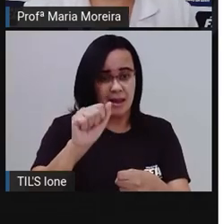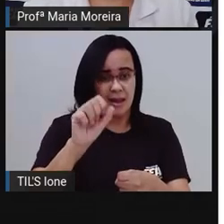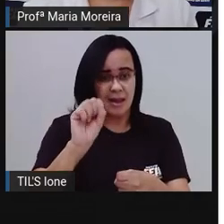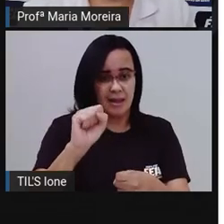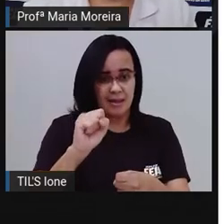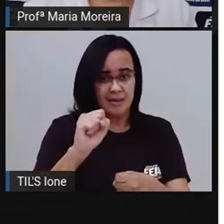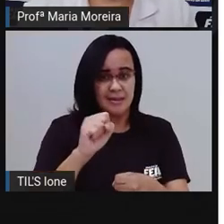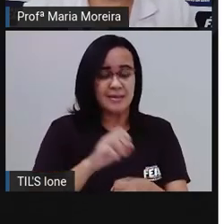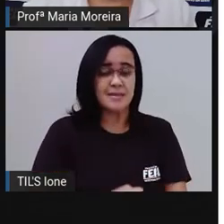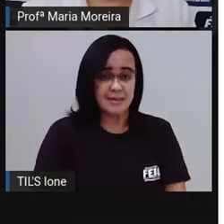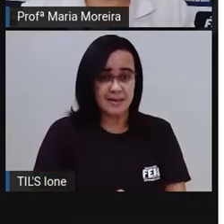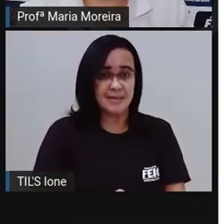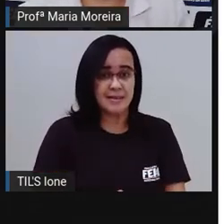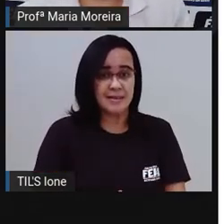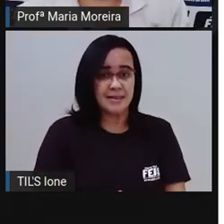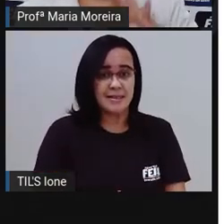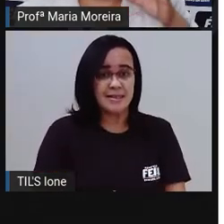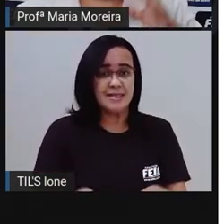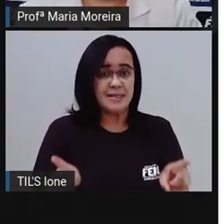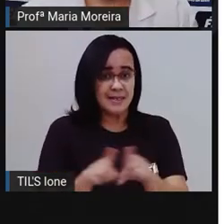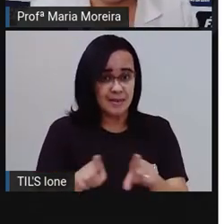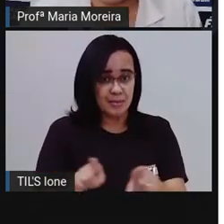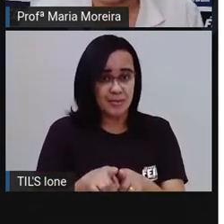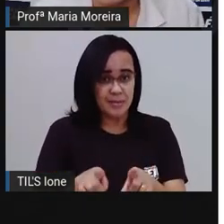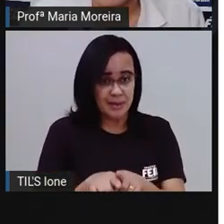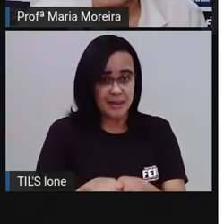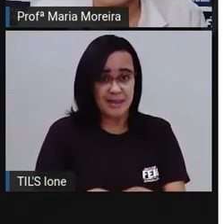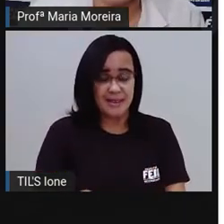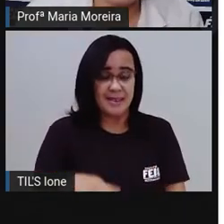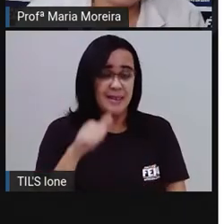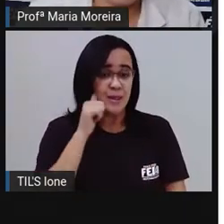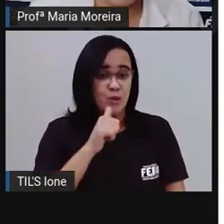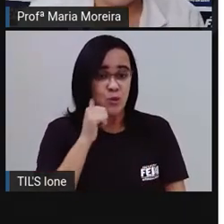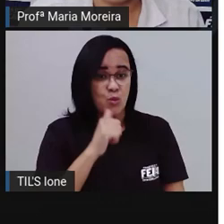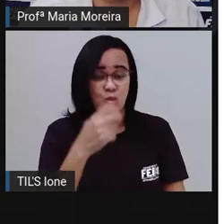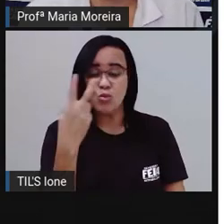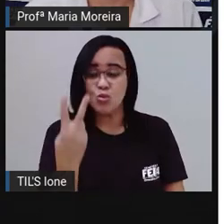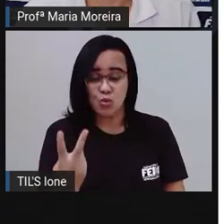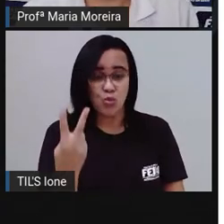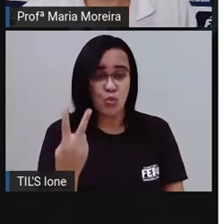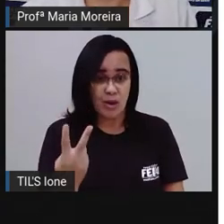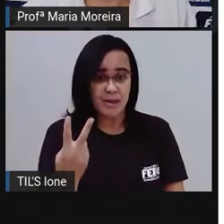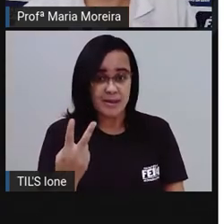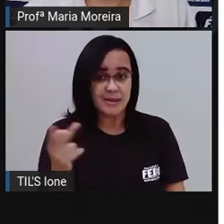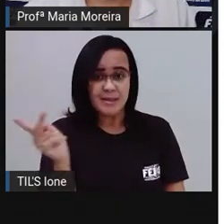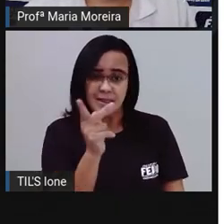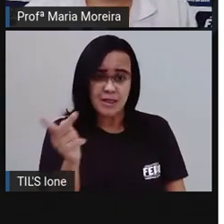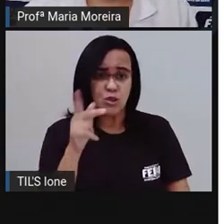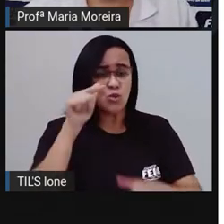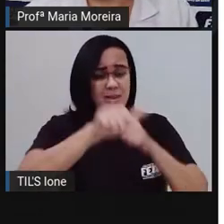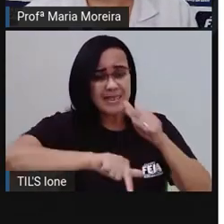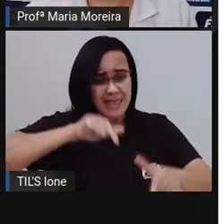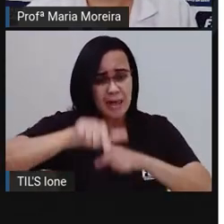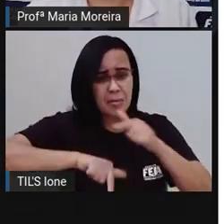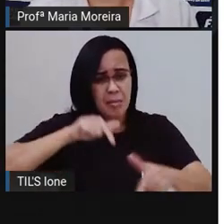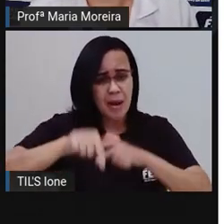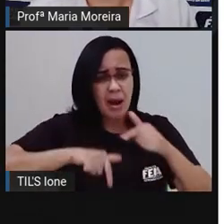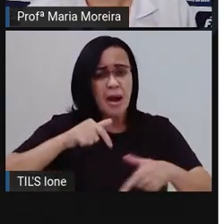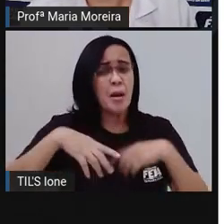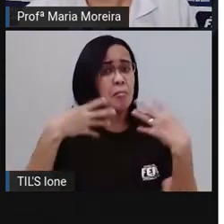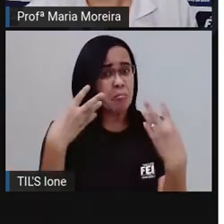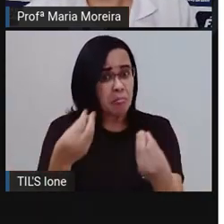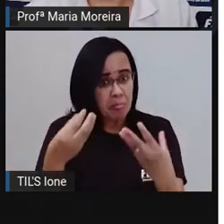Patrícia e Shirley. Esse nome Shirley aqui está escrito, ó. Babadeira. Patrícia e Shirley trabalharam muito bem nesta